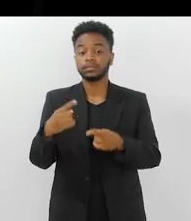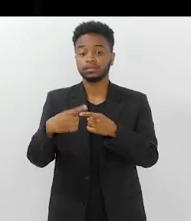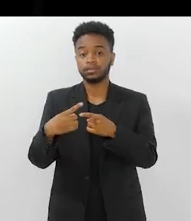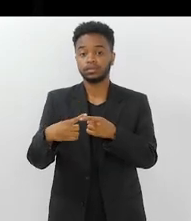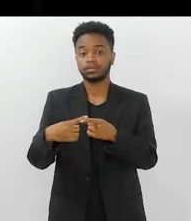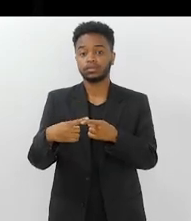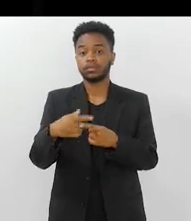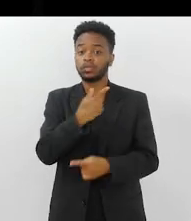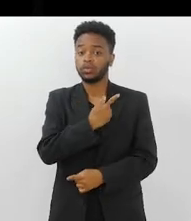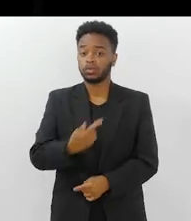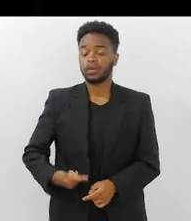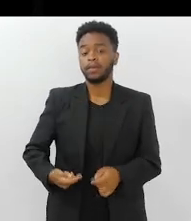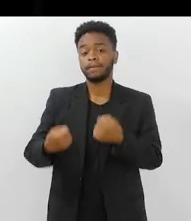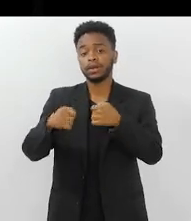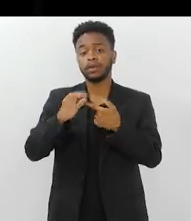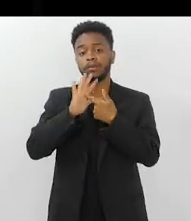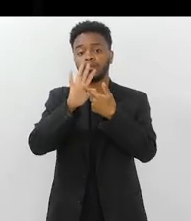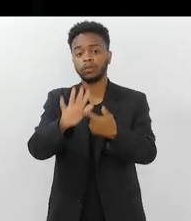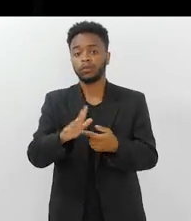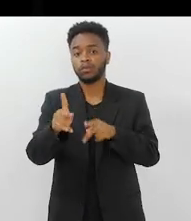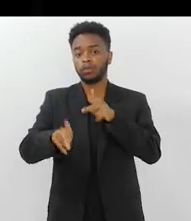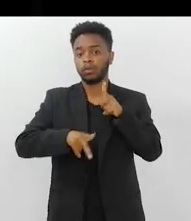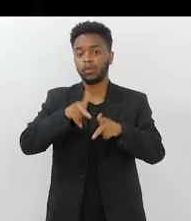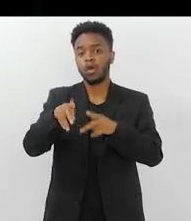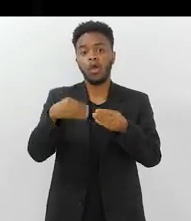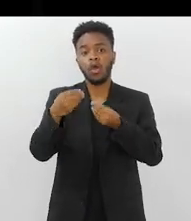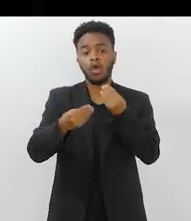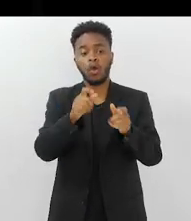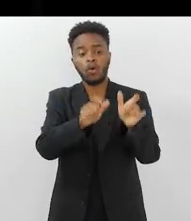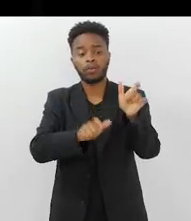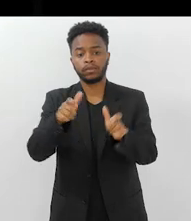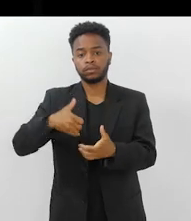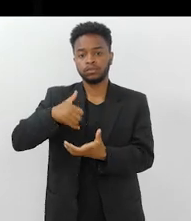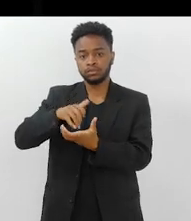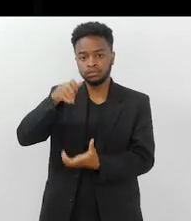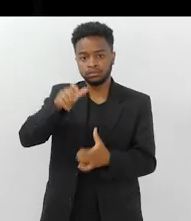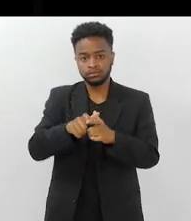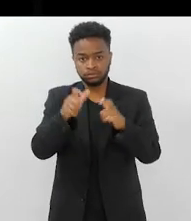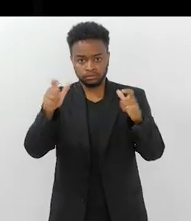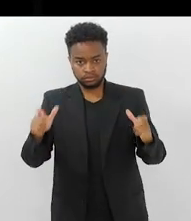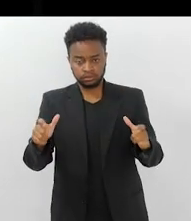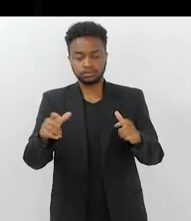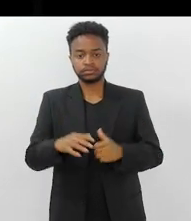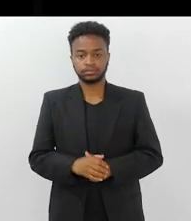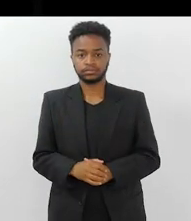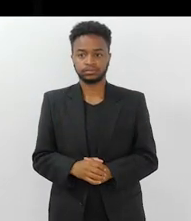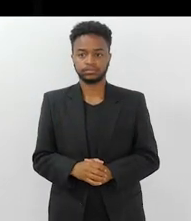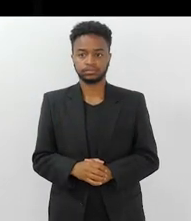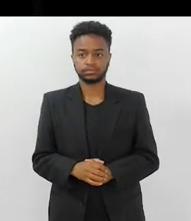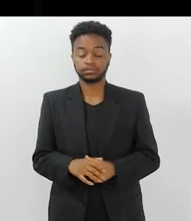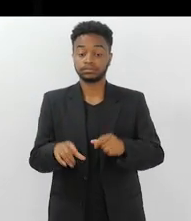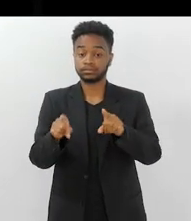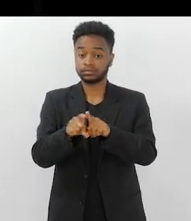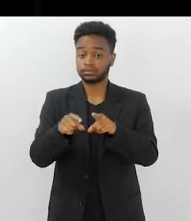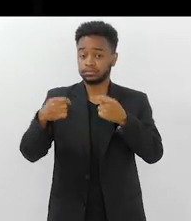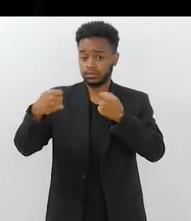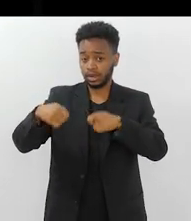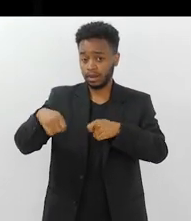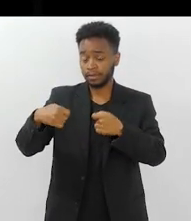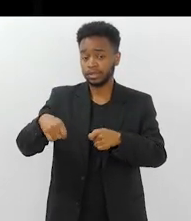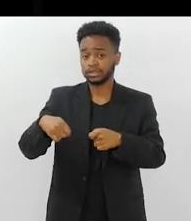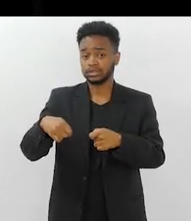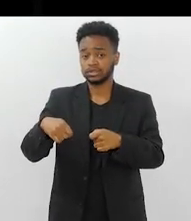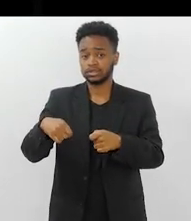governo mostrar mais para a população como essa população de idosos vem crescendo e que precisam ser